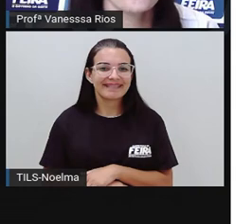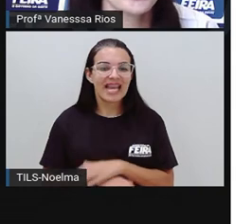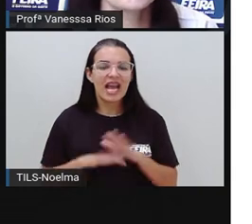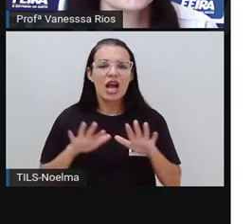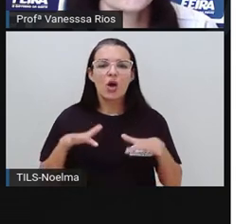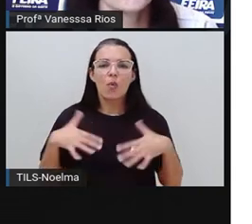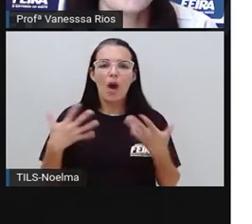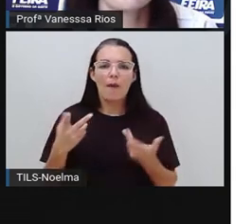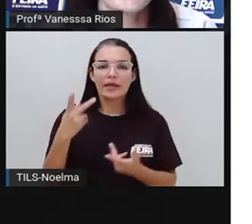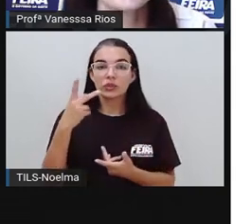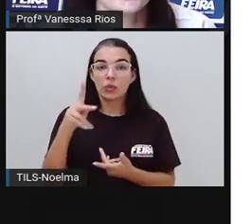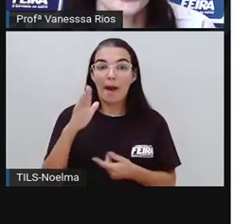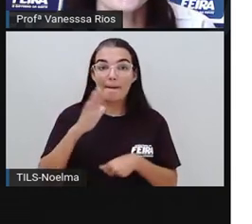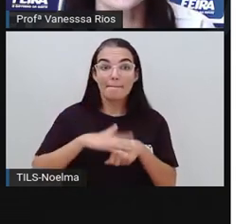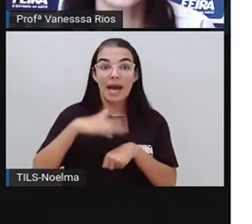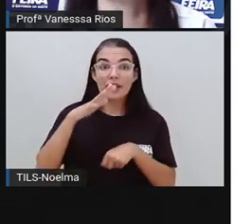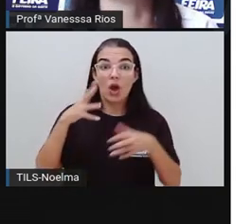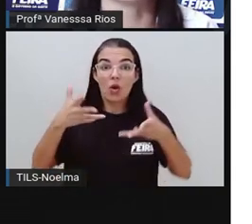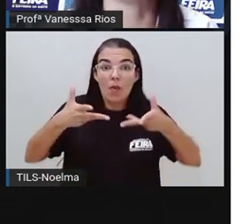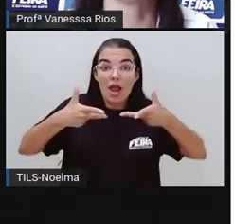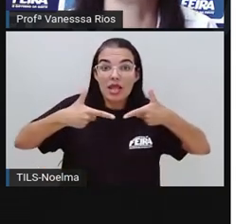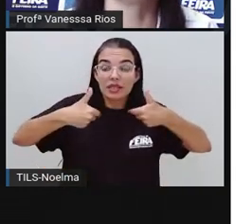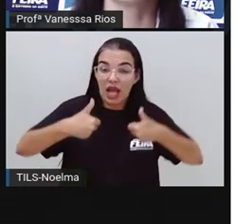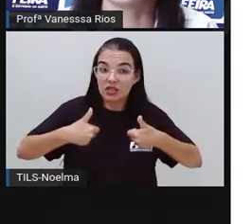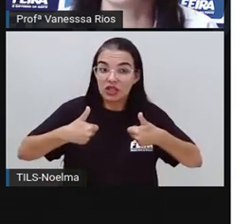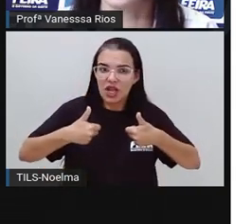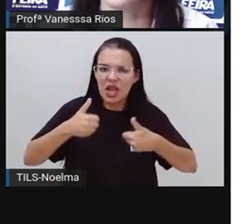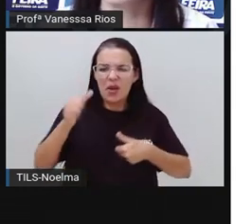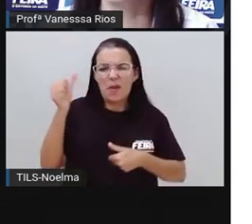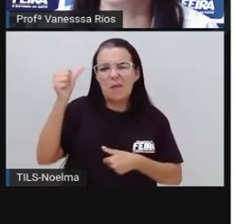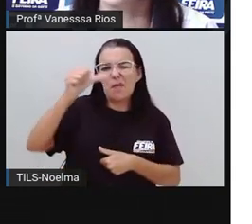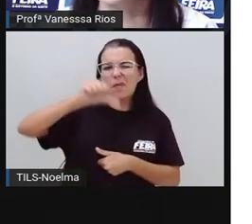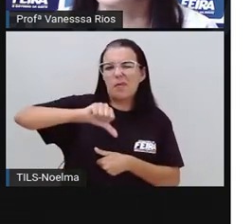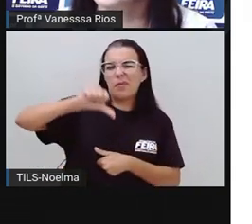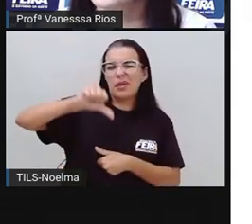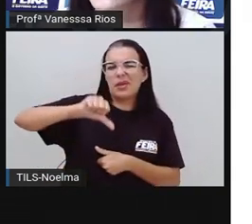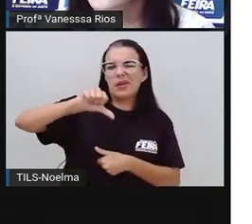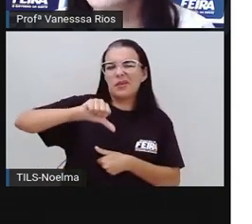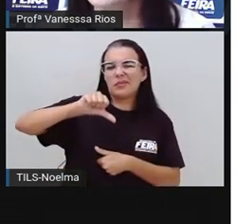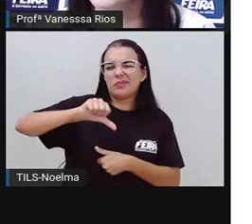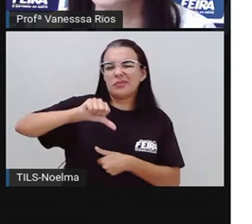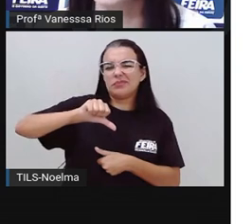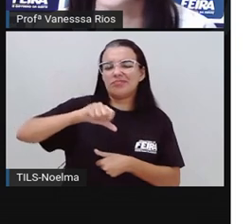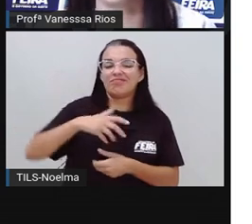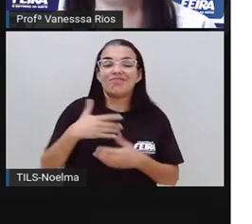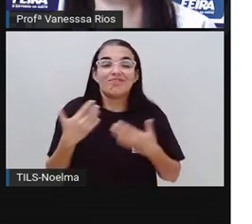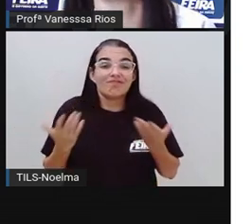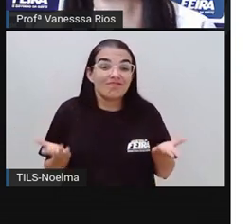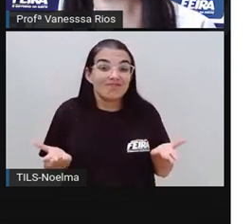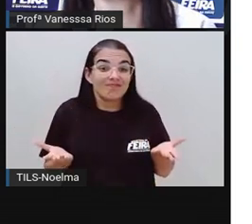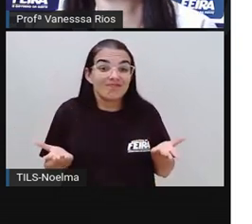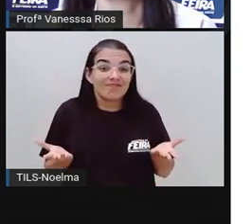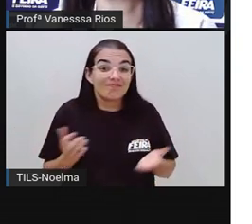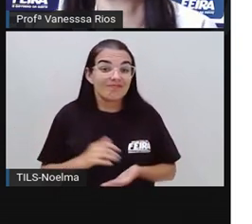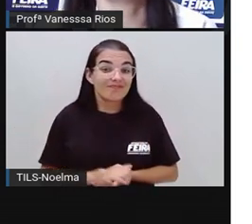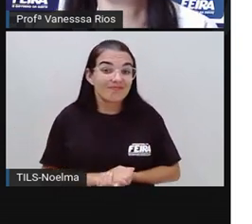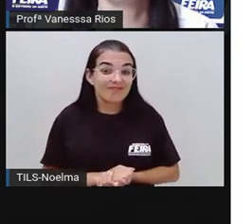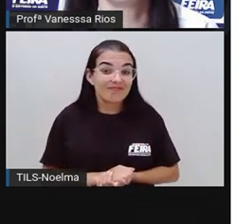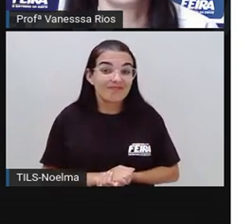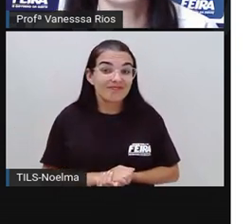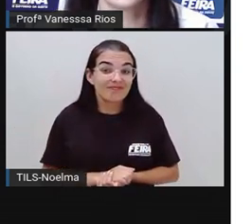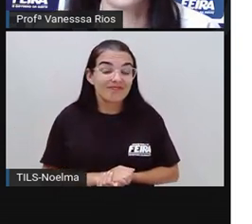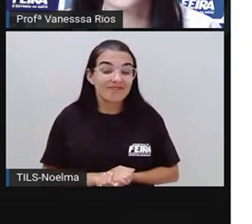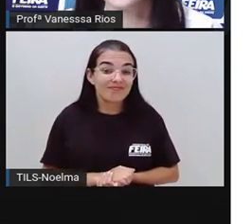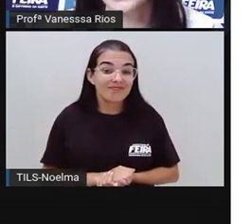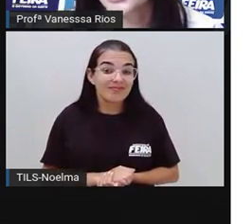Qual a sua maior qualidade e qual é o seu pior defeito? Hum,